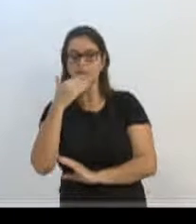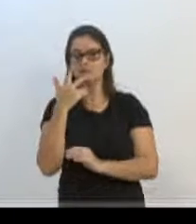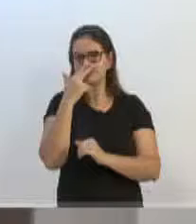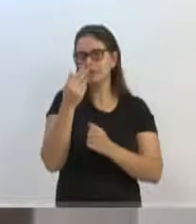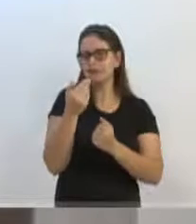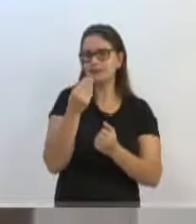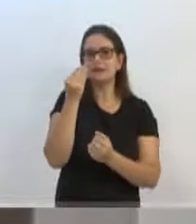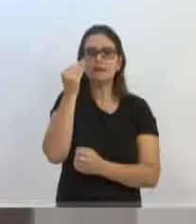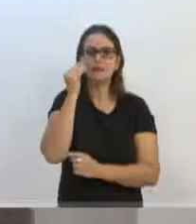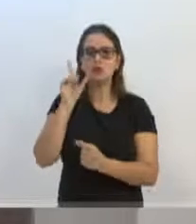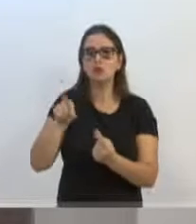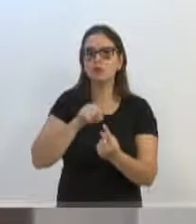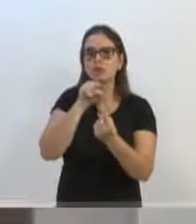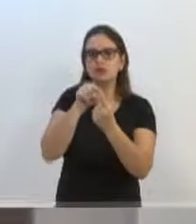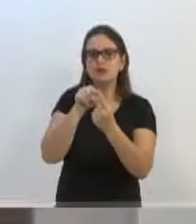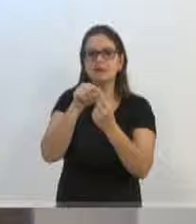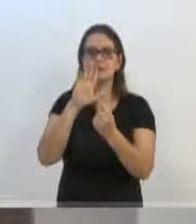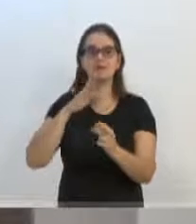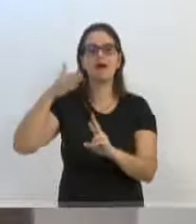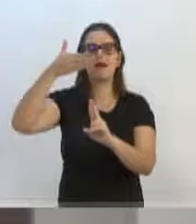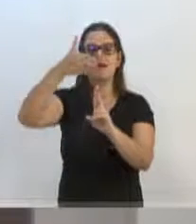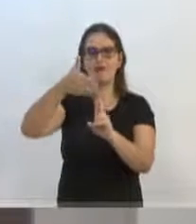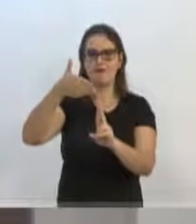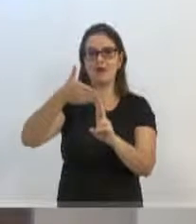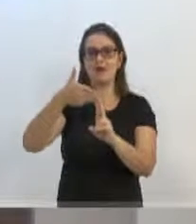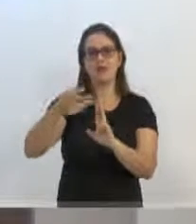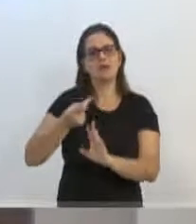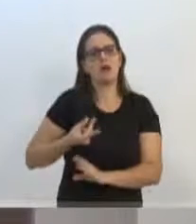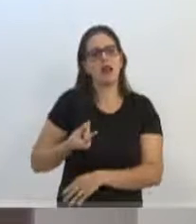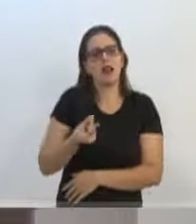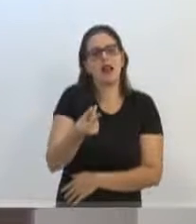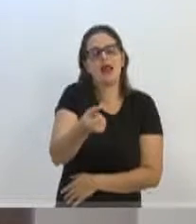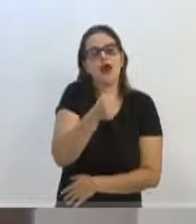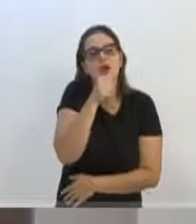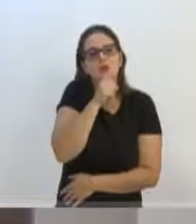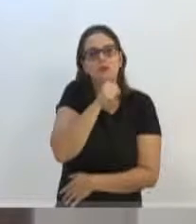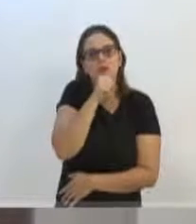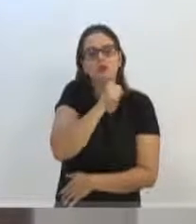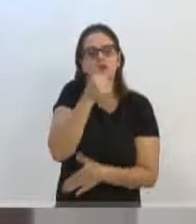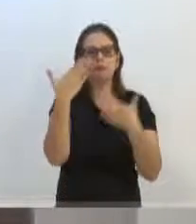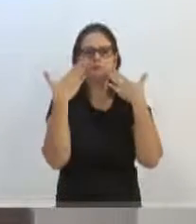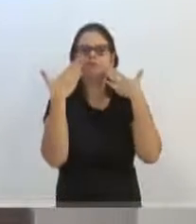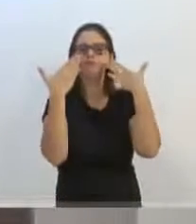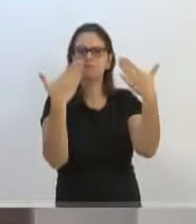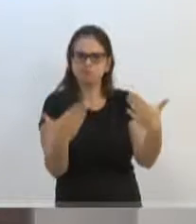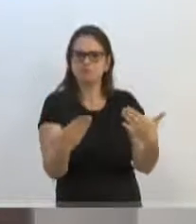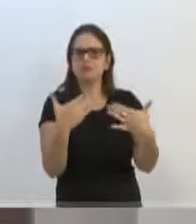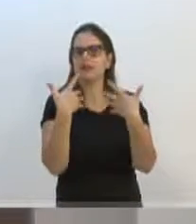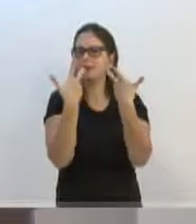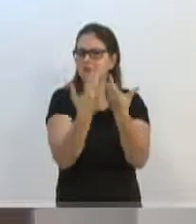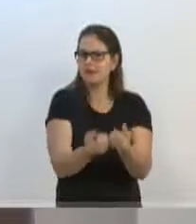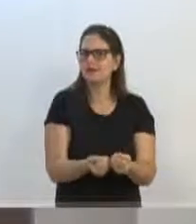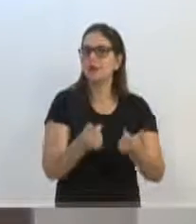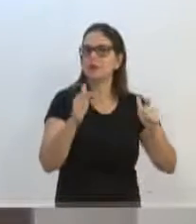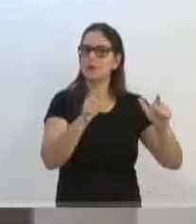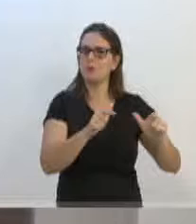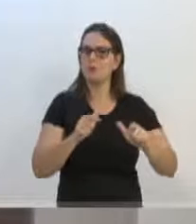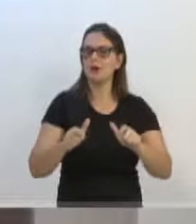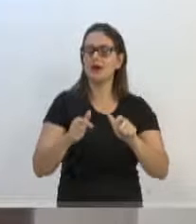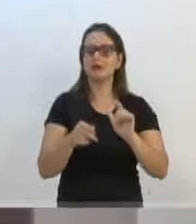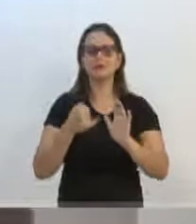aliás, tem várias atividades aqui da Prefeitura de Blumenau, de destaque mesmo, tem adquirido um espaço de